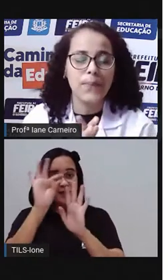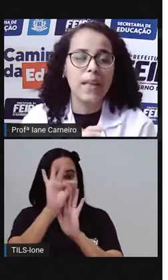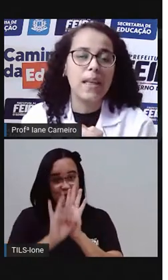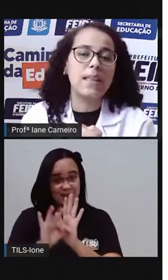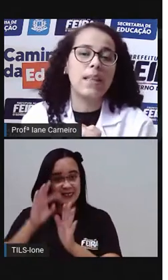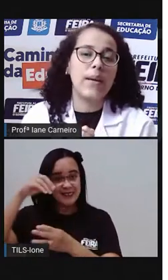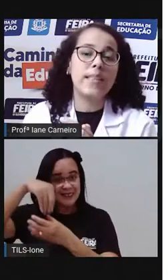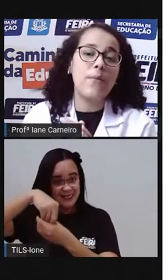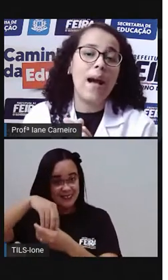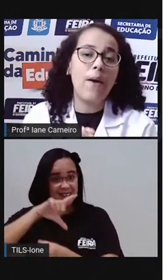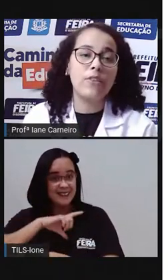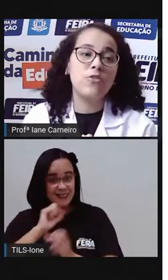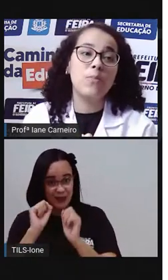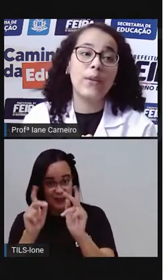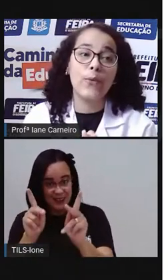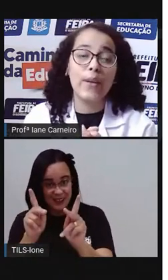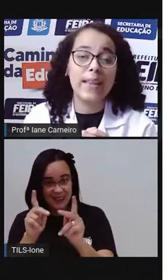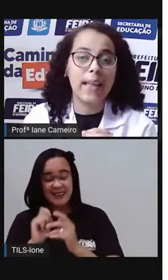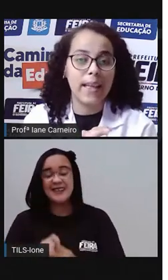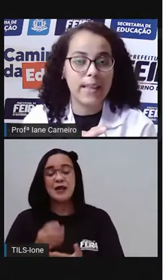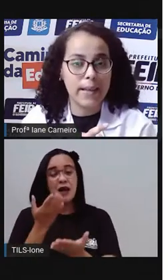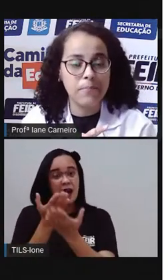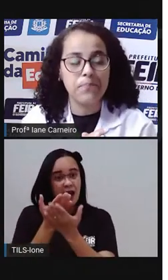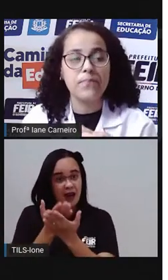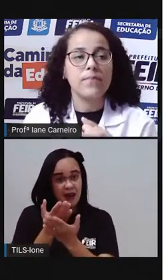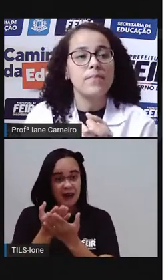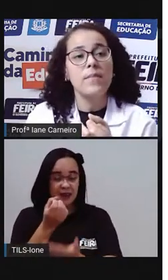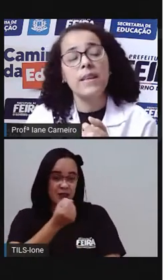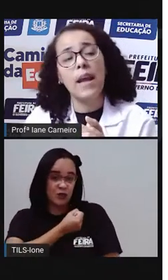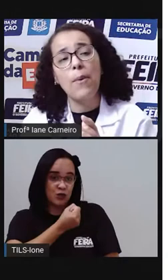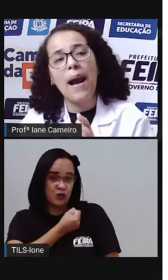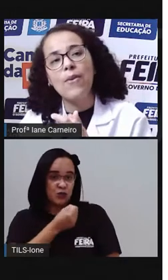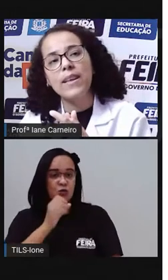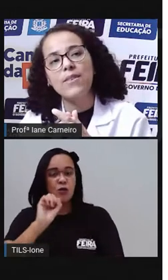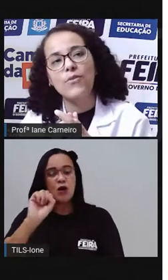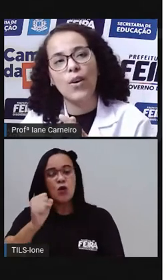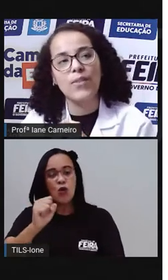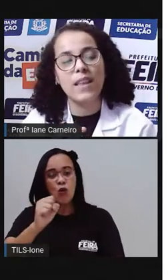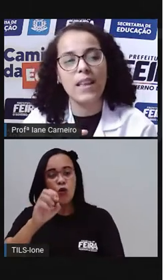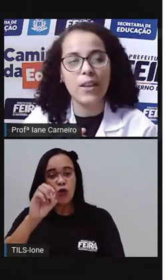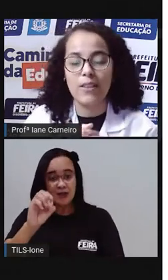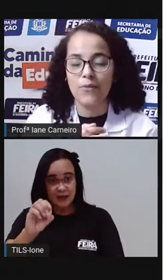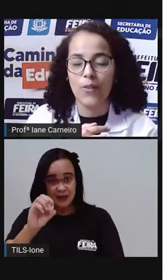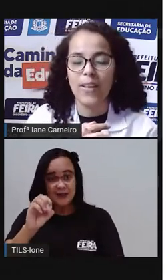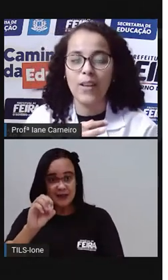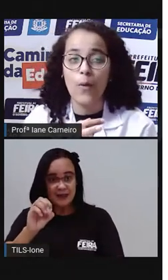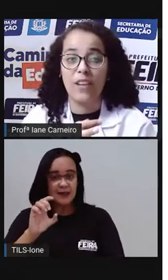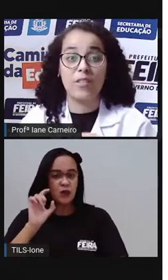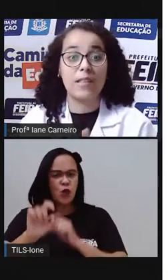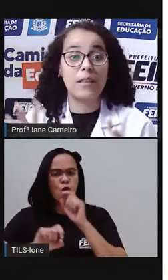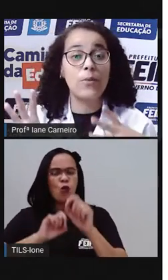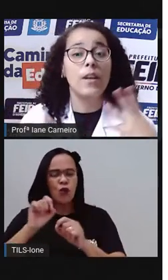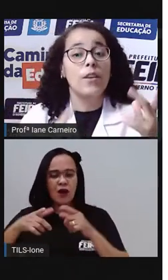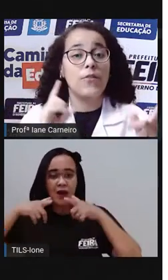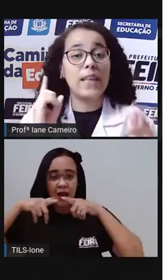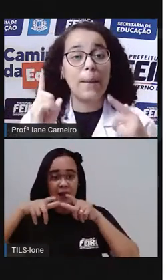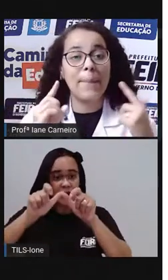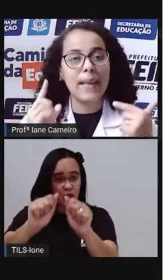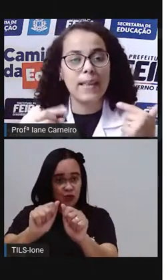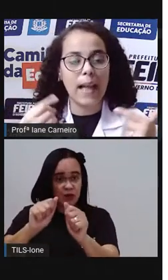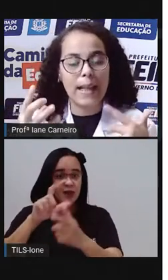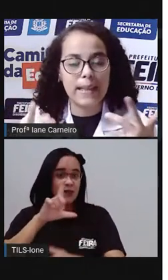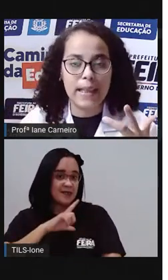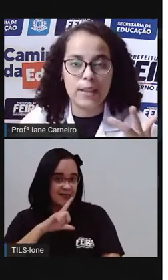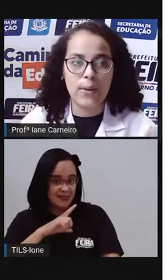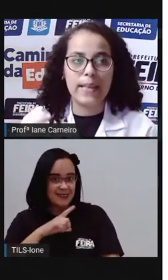certo? Então essa é uma aula de número 80 e é uma aula que envolve linguagens. Então fica